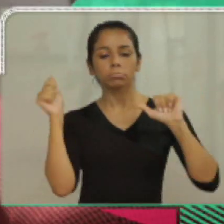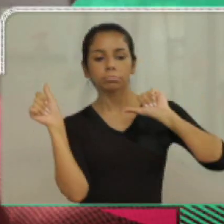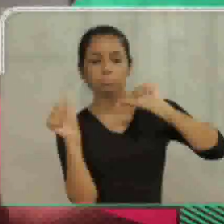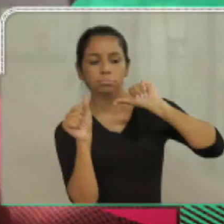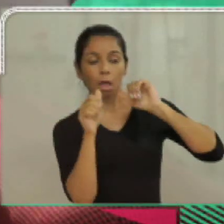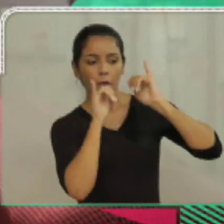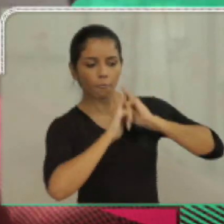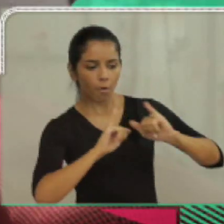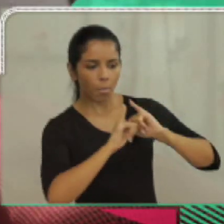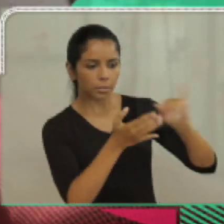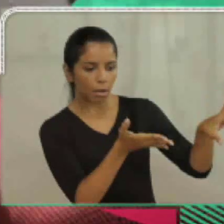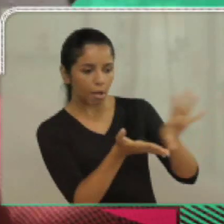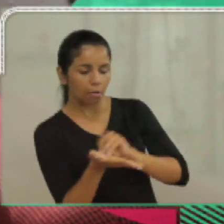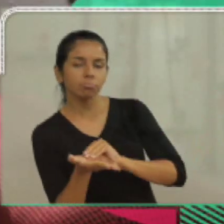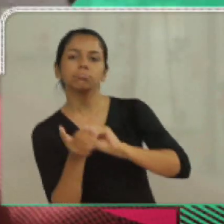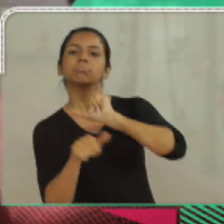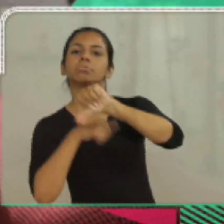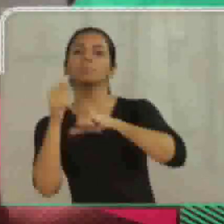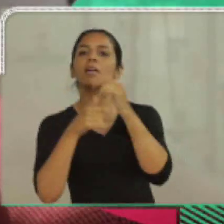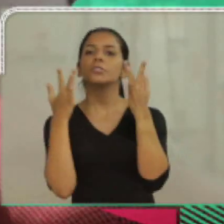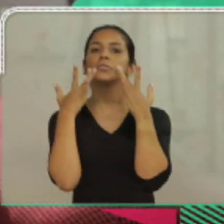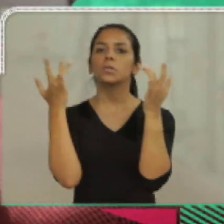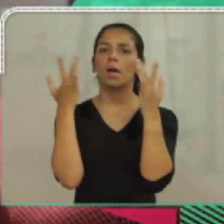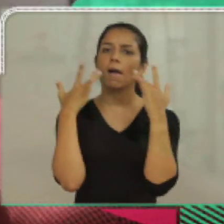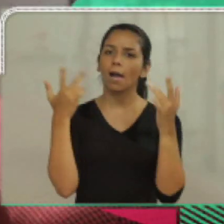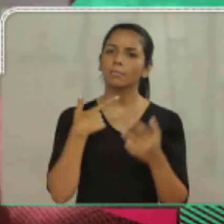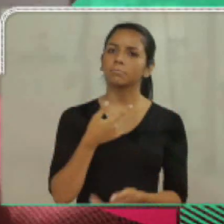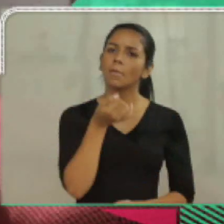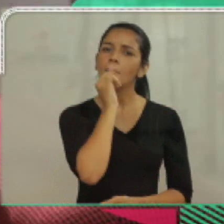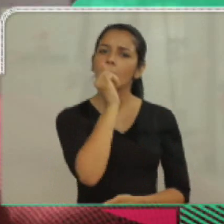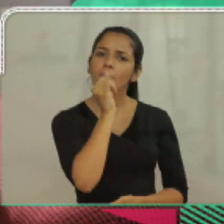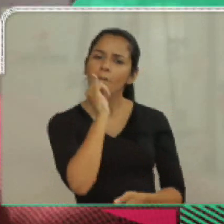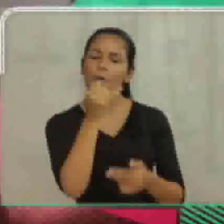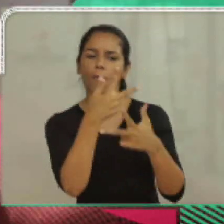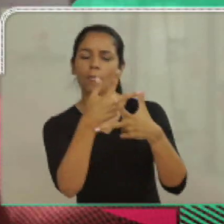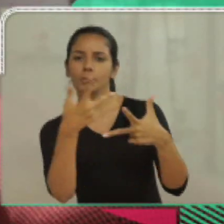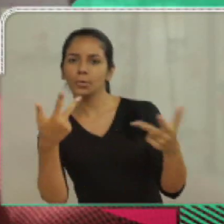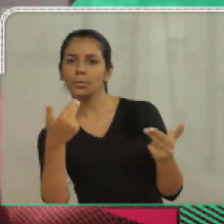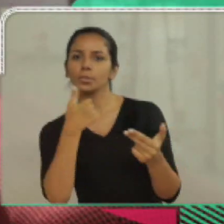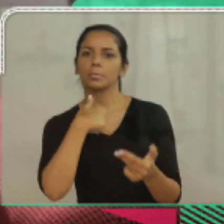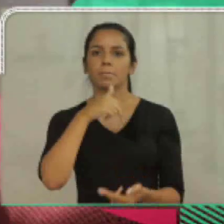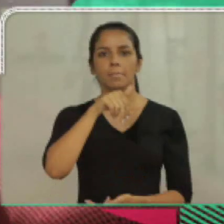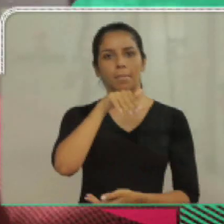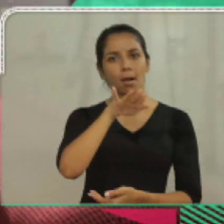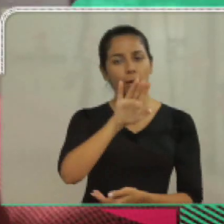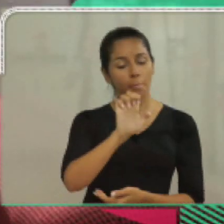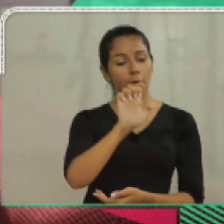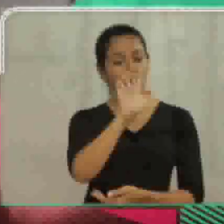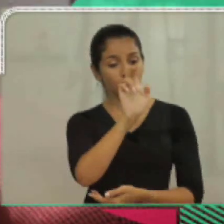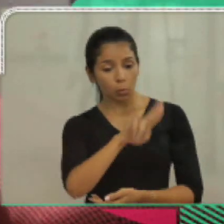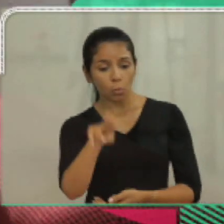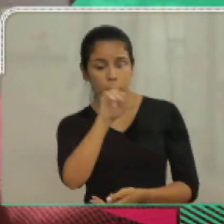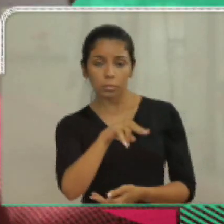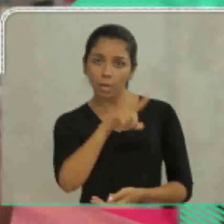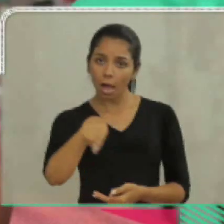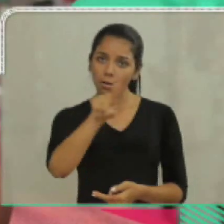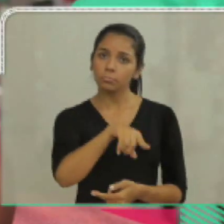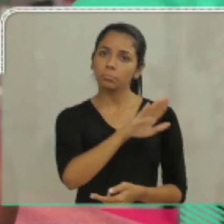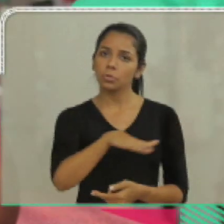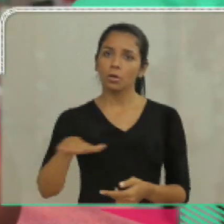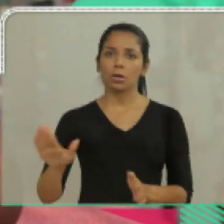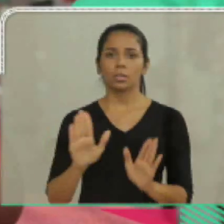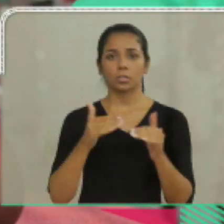tem acesso. Mas fica muito mais fácil de se entender quando você transforma a informação em teatro.